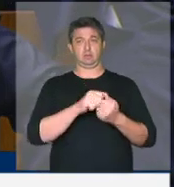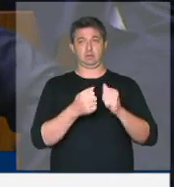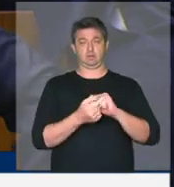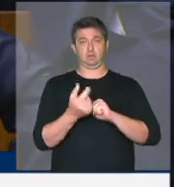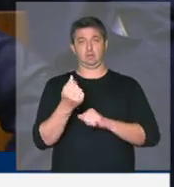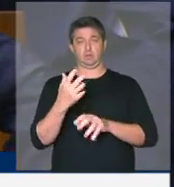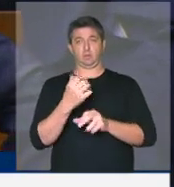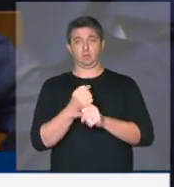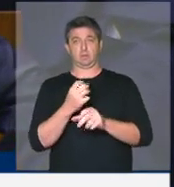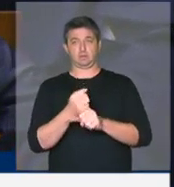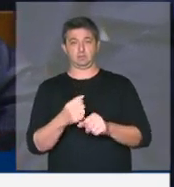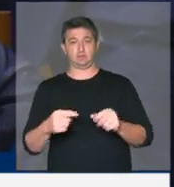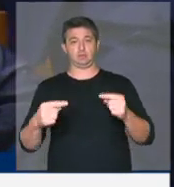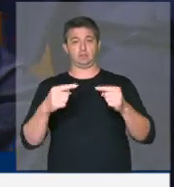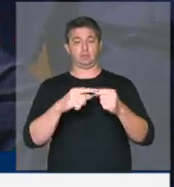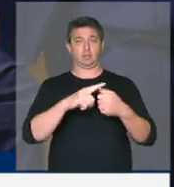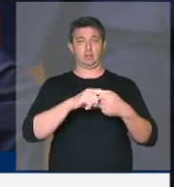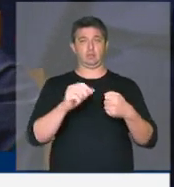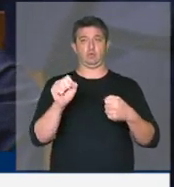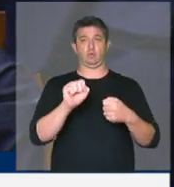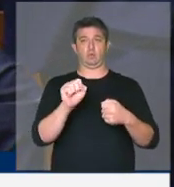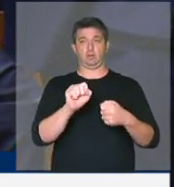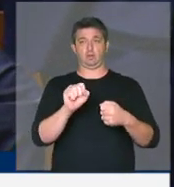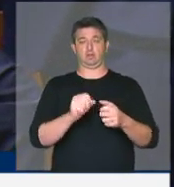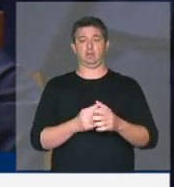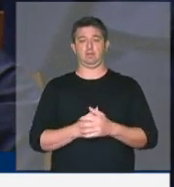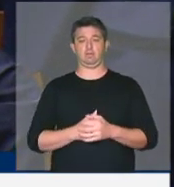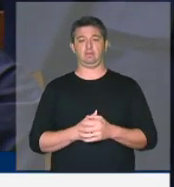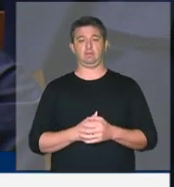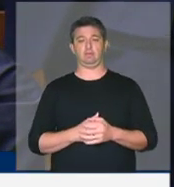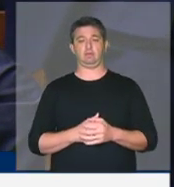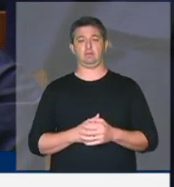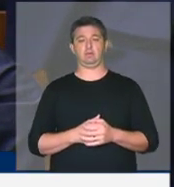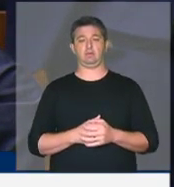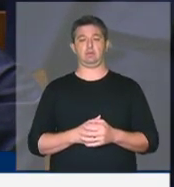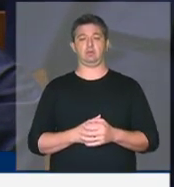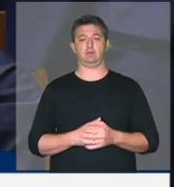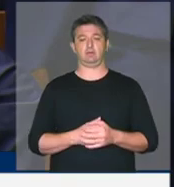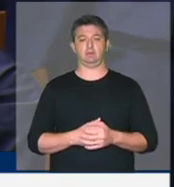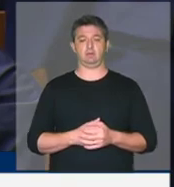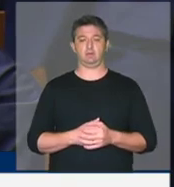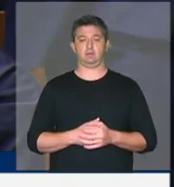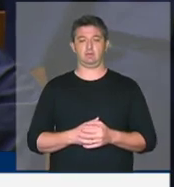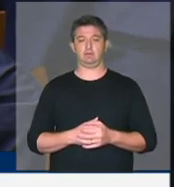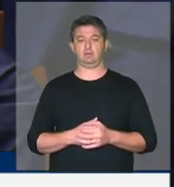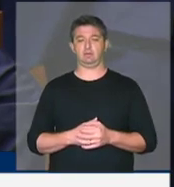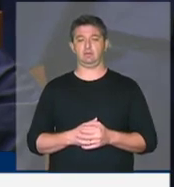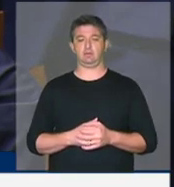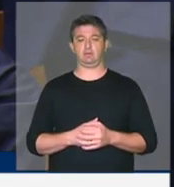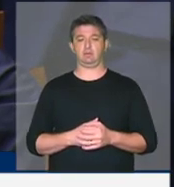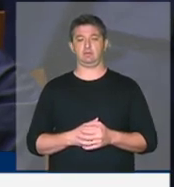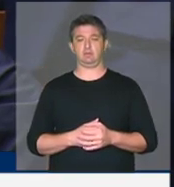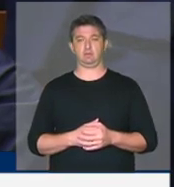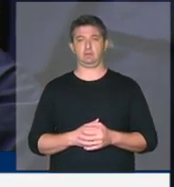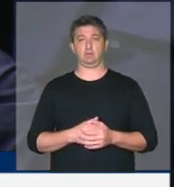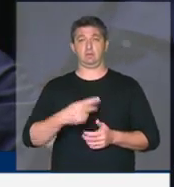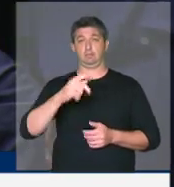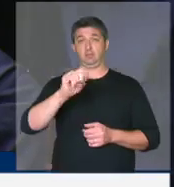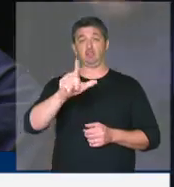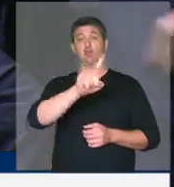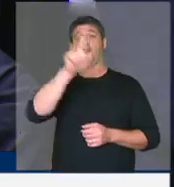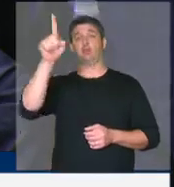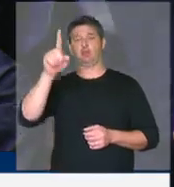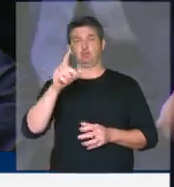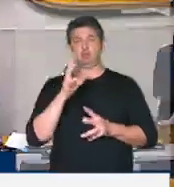O pessoal orienta não, presidente, quero usar meu minutinho aqui, retomando os